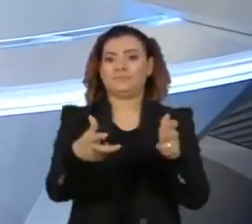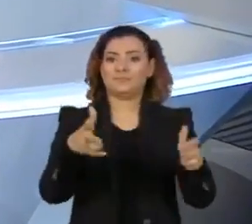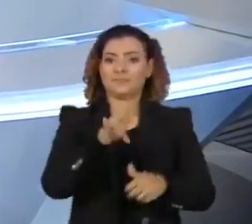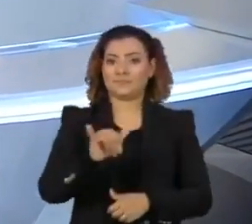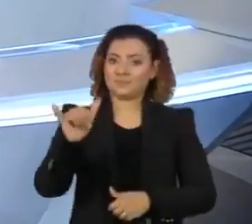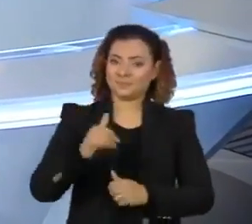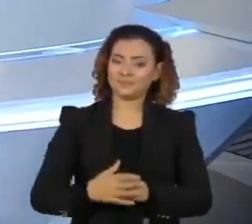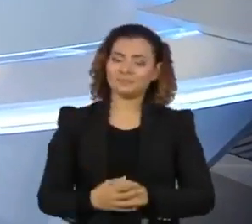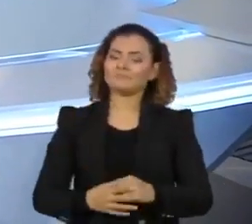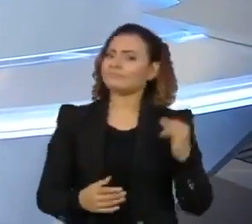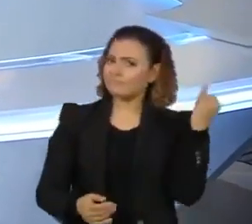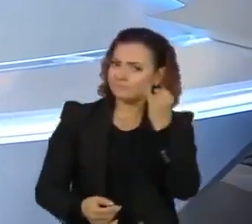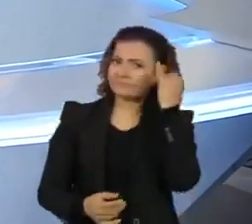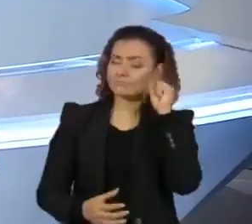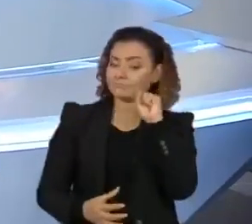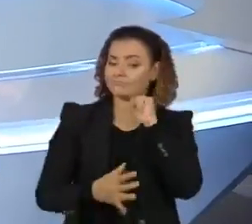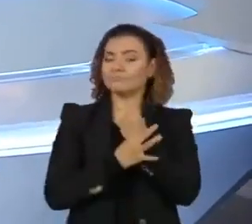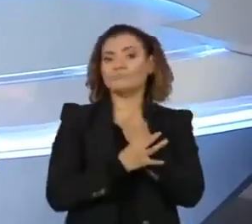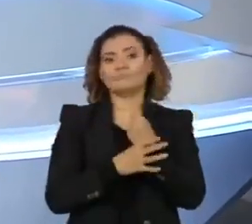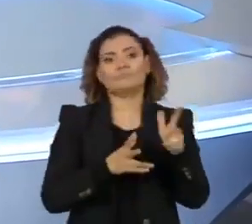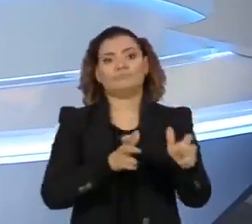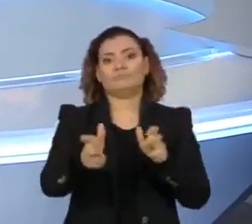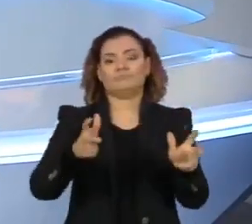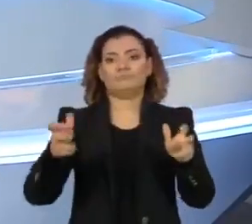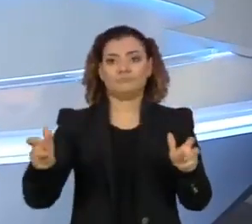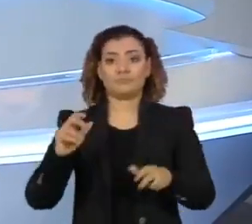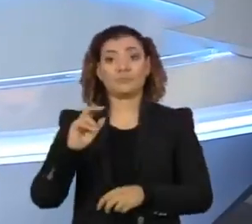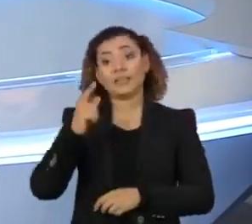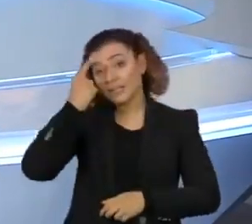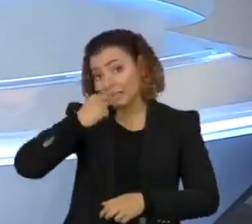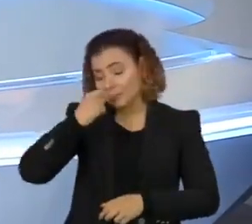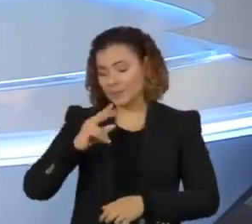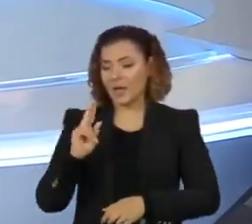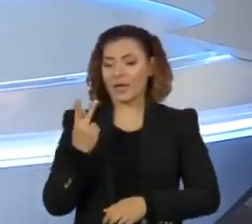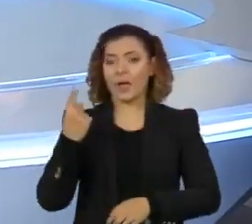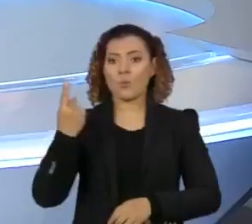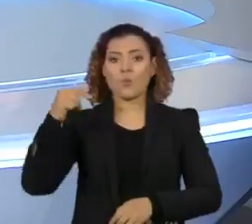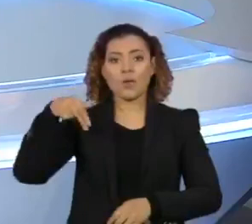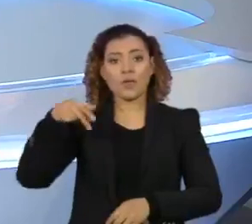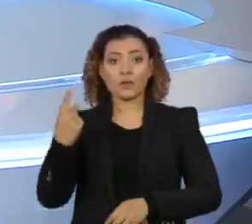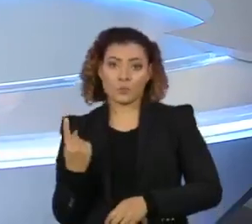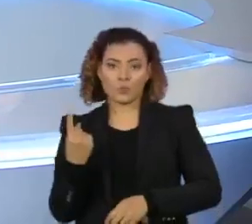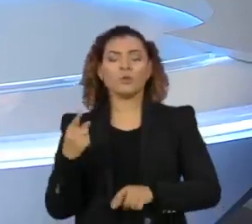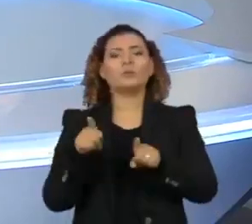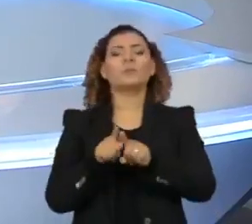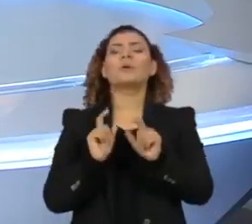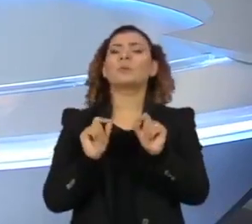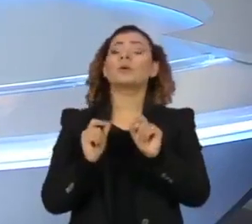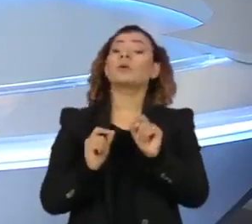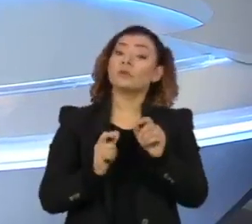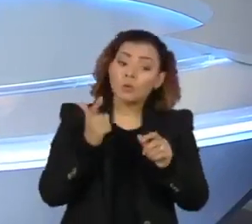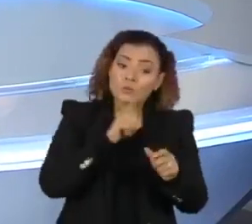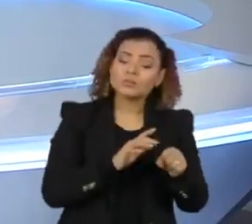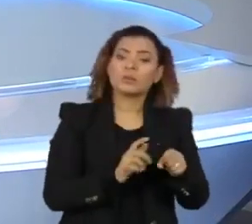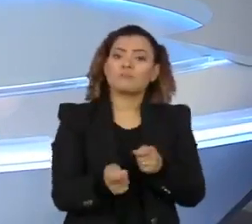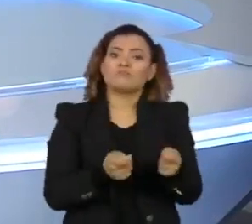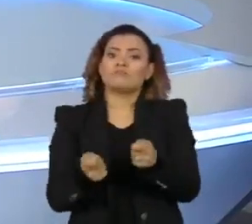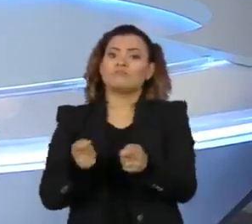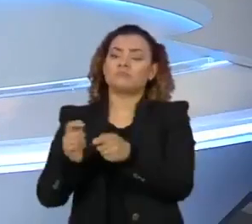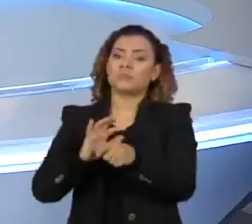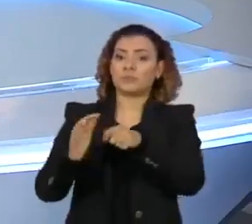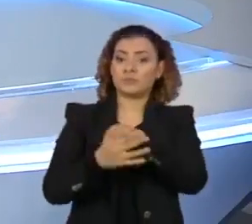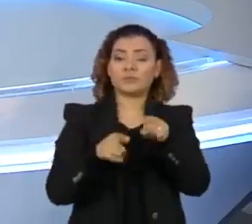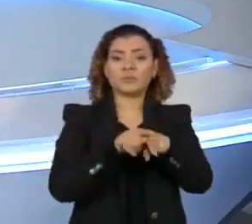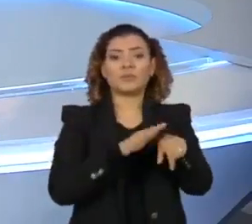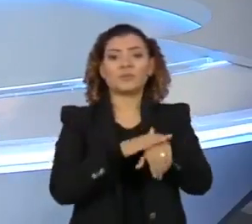Sobre a importância e a segurança da vacina contra o H1N1 e a relação dessa imunização com o combate ao coronavírus, eu